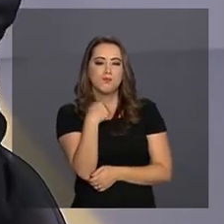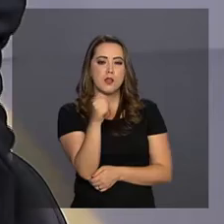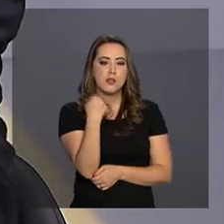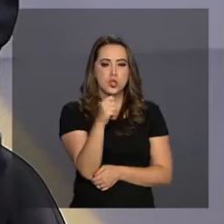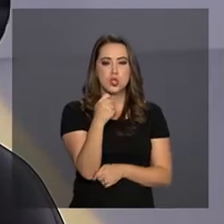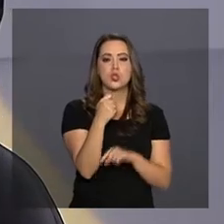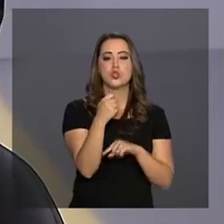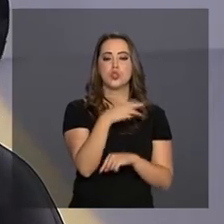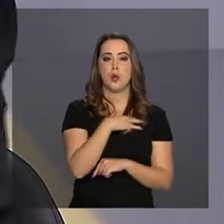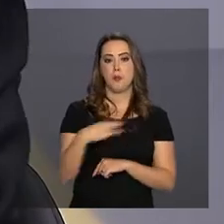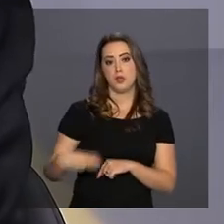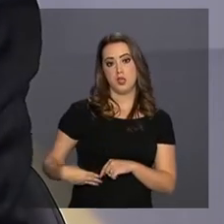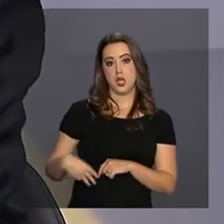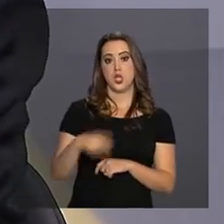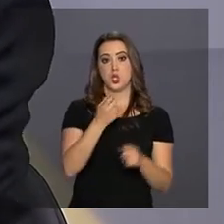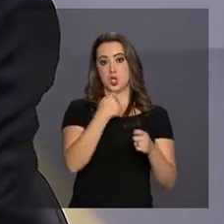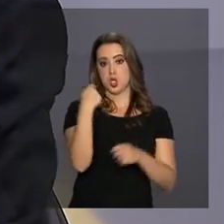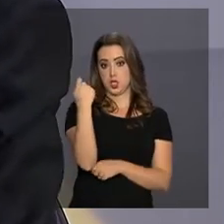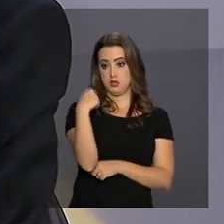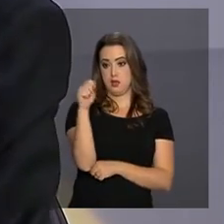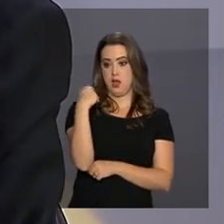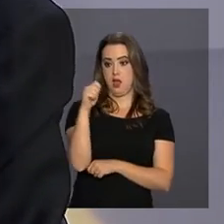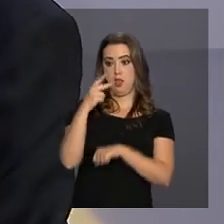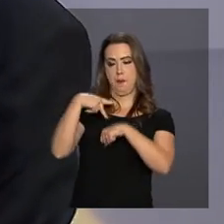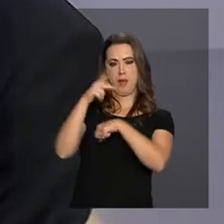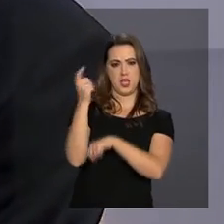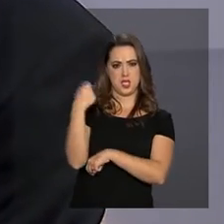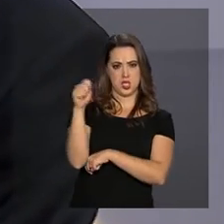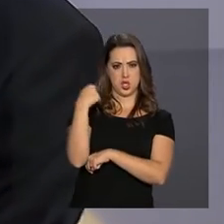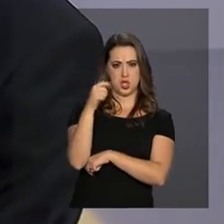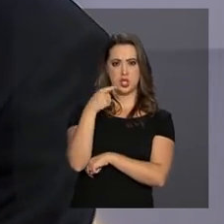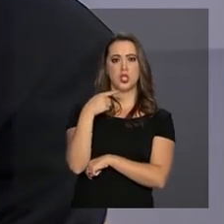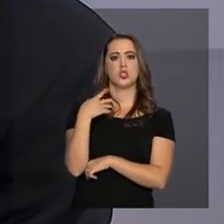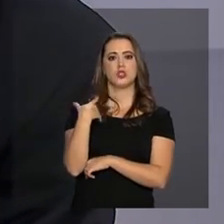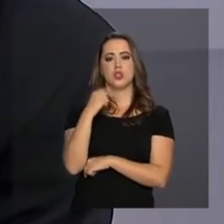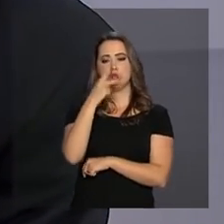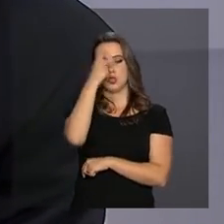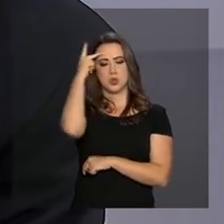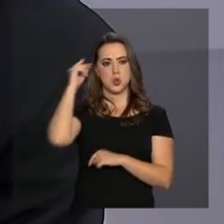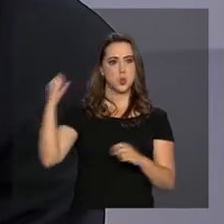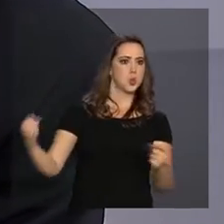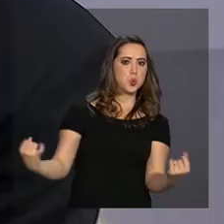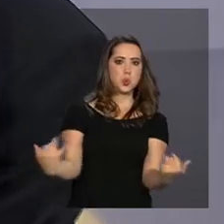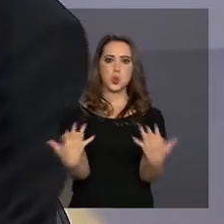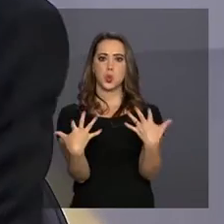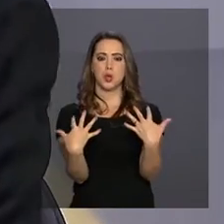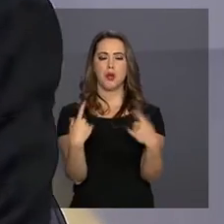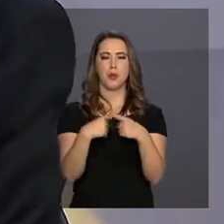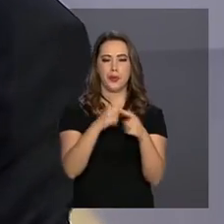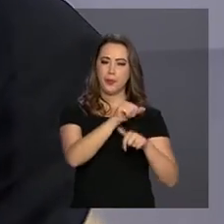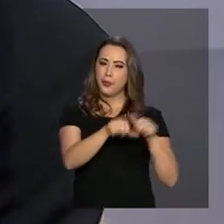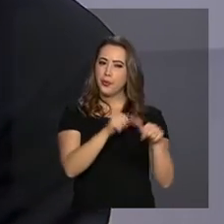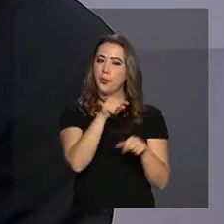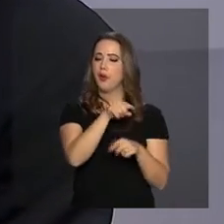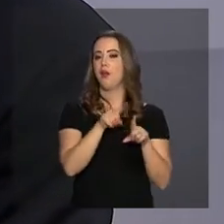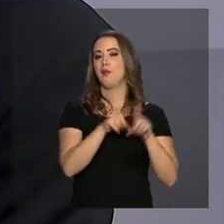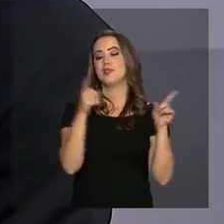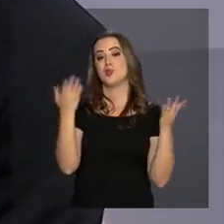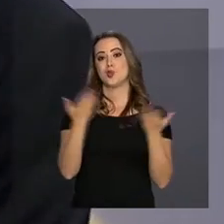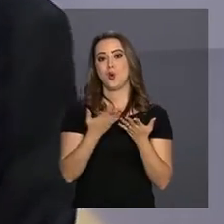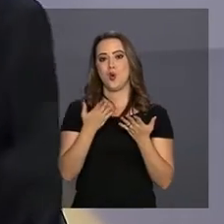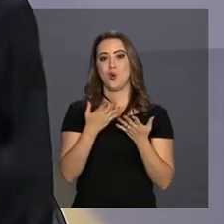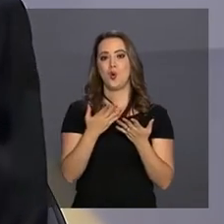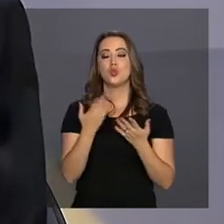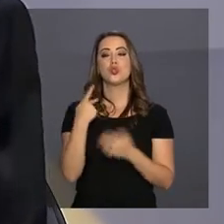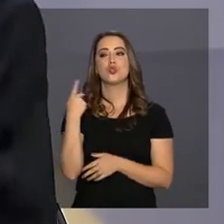Argentina encheu o discurso dele, ficou lotado, etc. Mas não tinha hoje. Ele ganhou uma dimensão